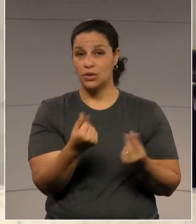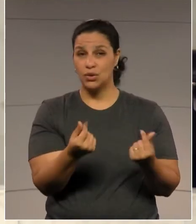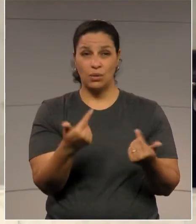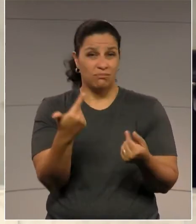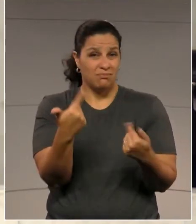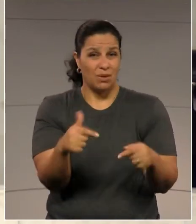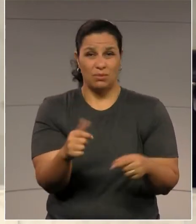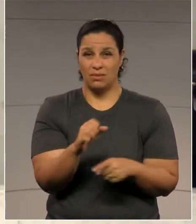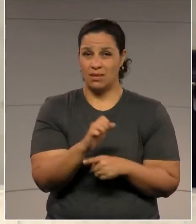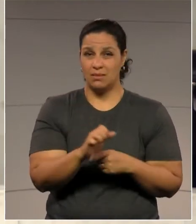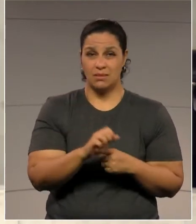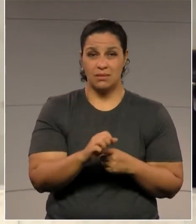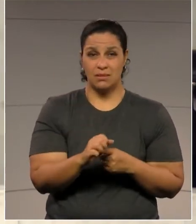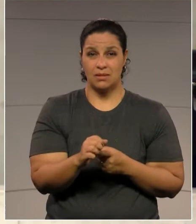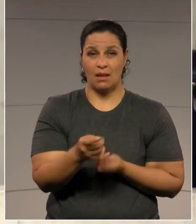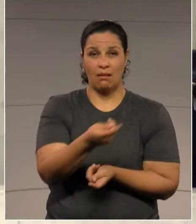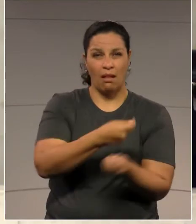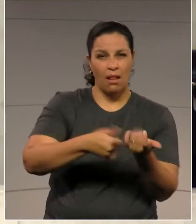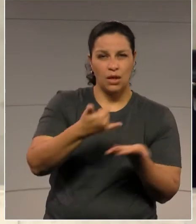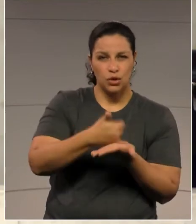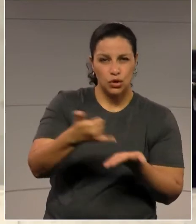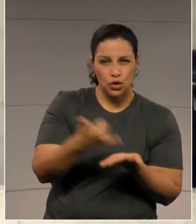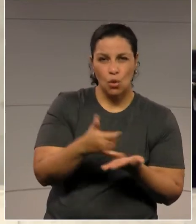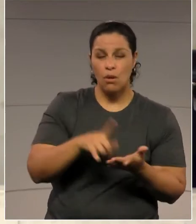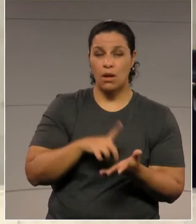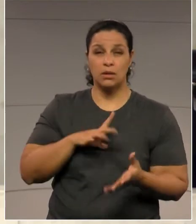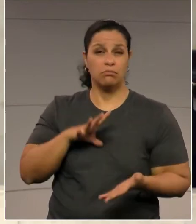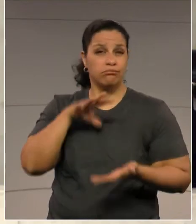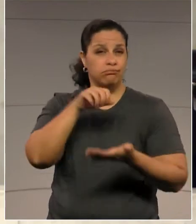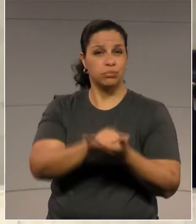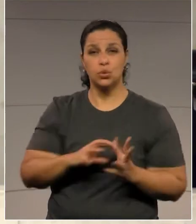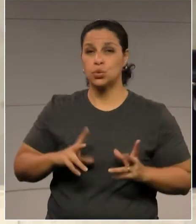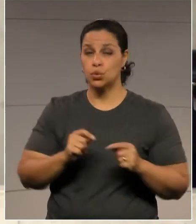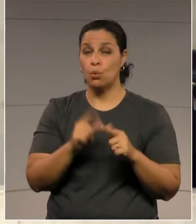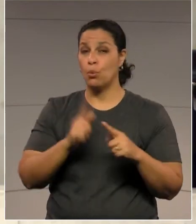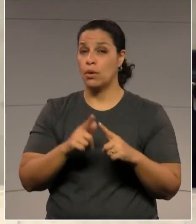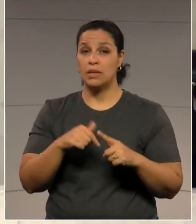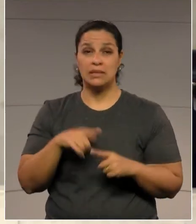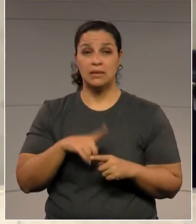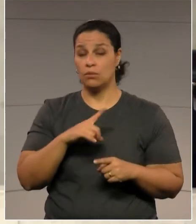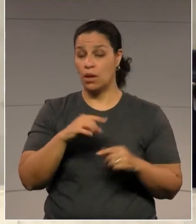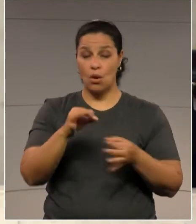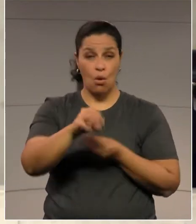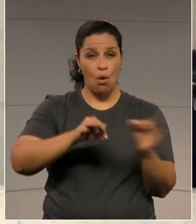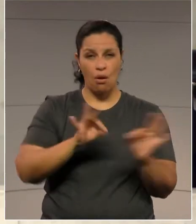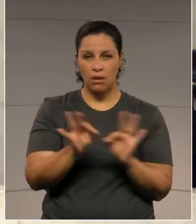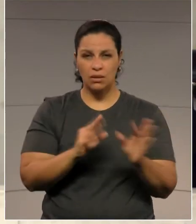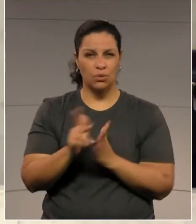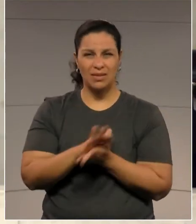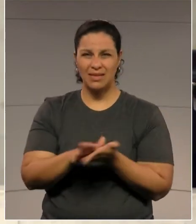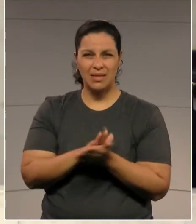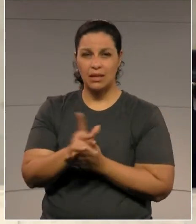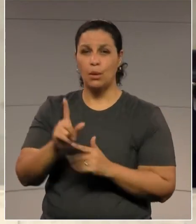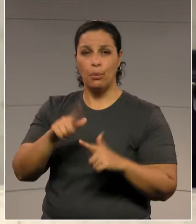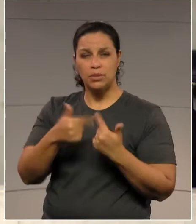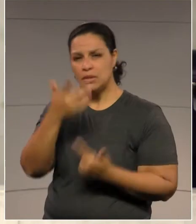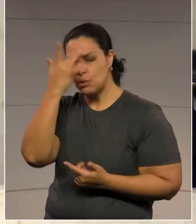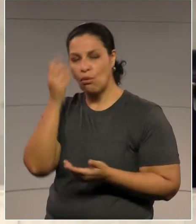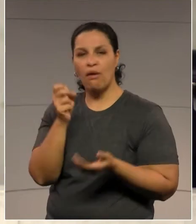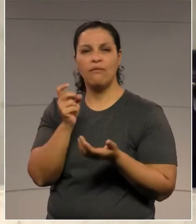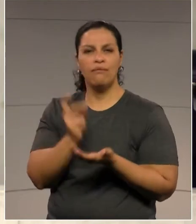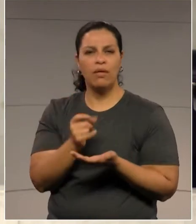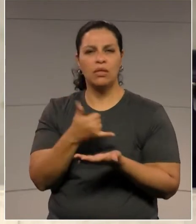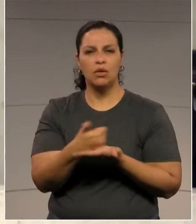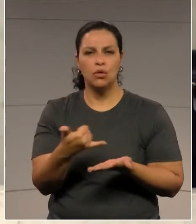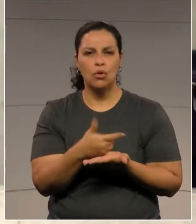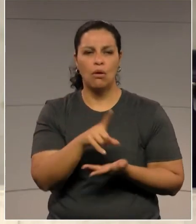do Estado. O narcotráfico tomou conta, deputado, porque, quando não tem ordem, o tráfico toma conta. O Rio